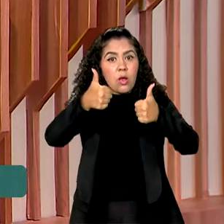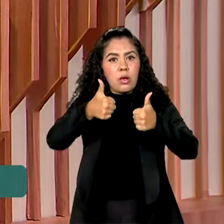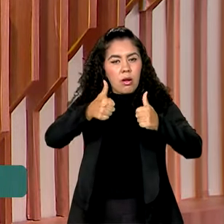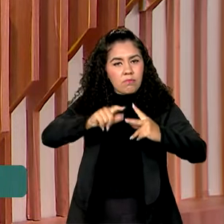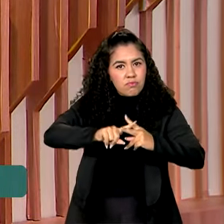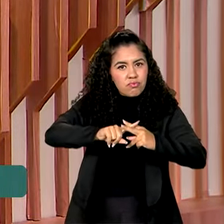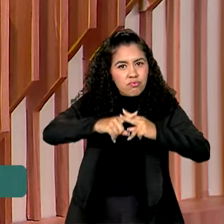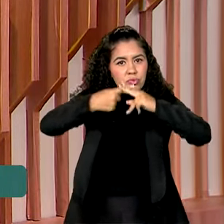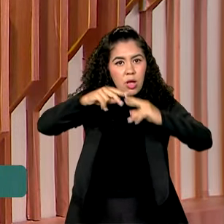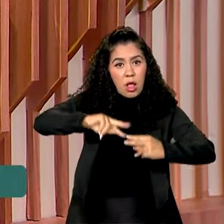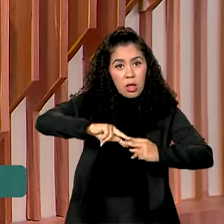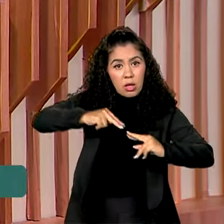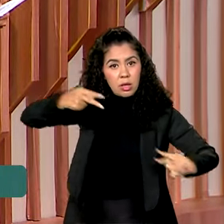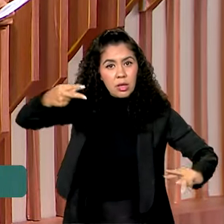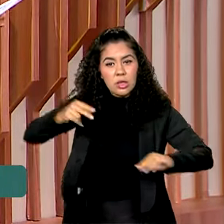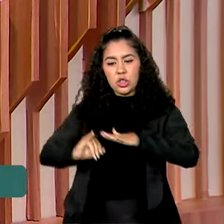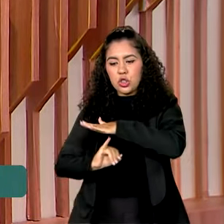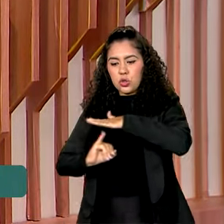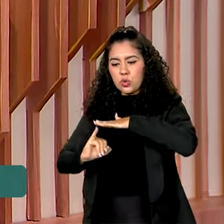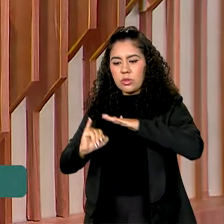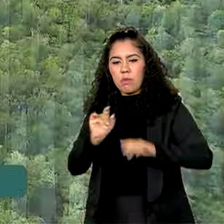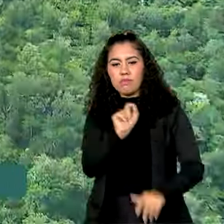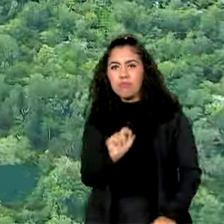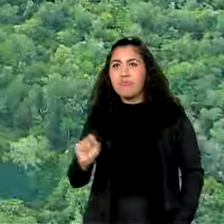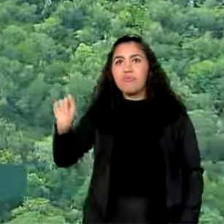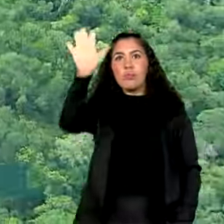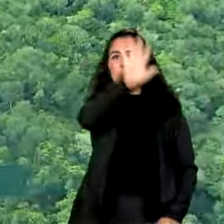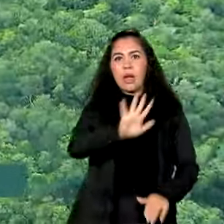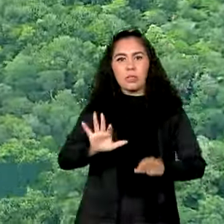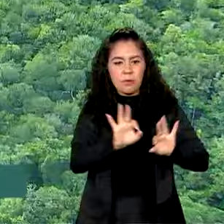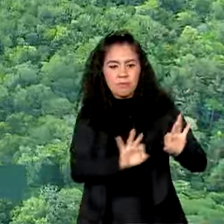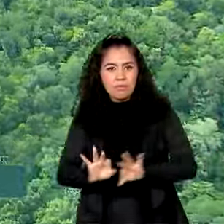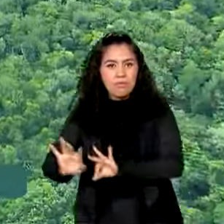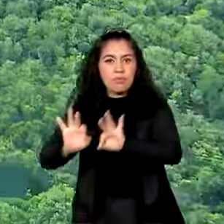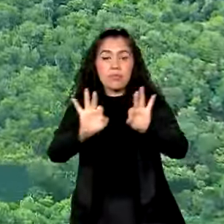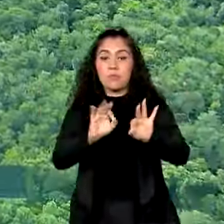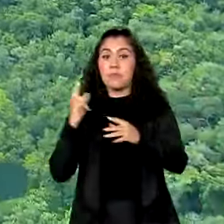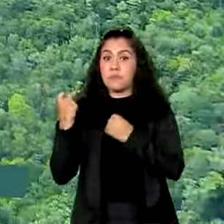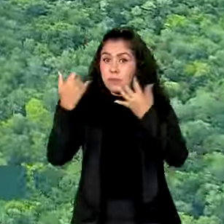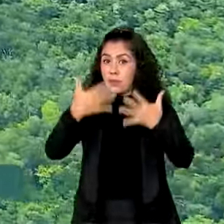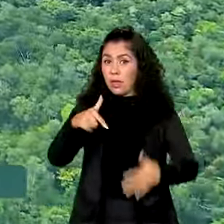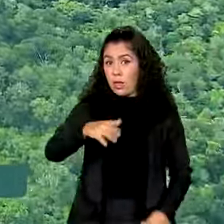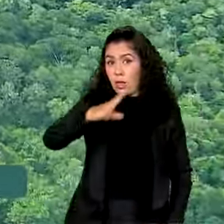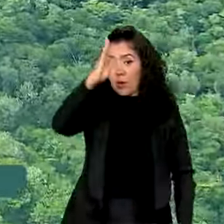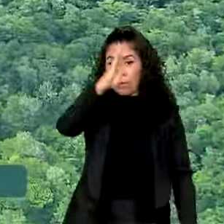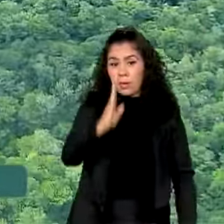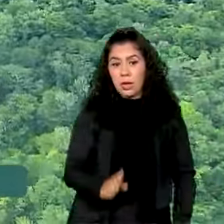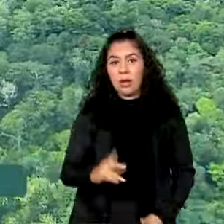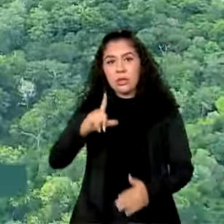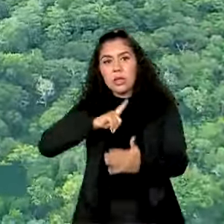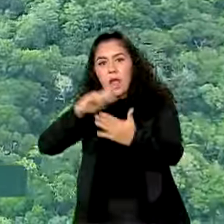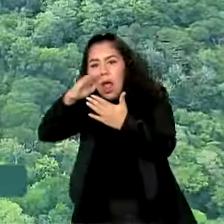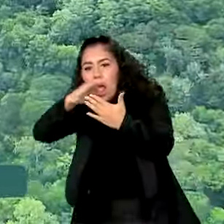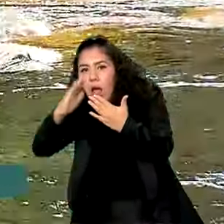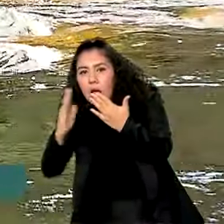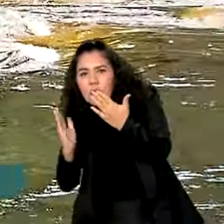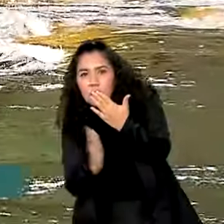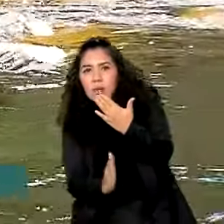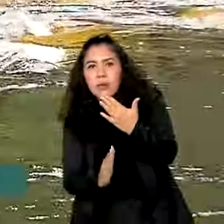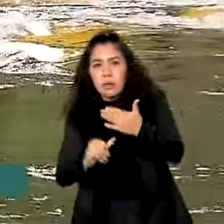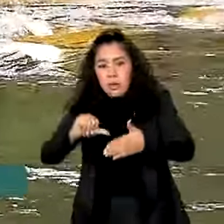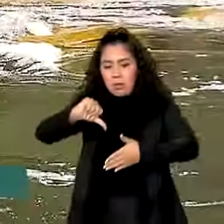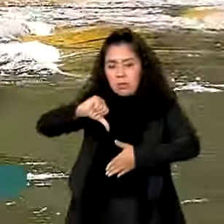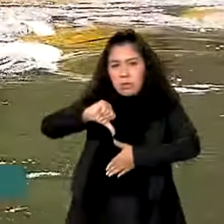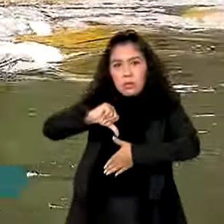realizadas por instituições de todo o país. O Brasil ocupa quase metade do território da América do Sul